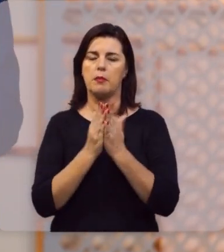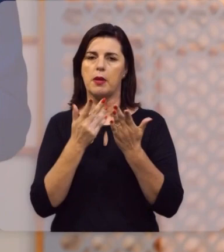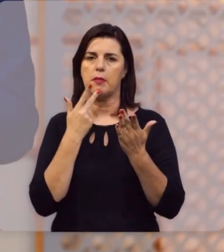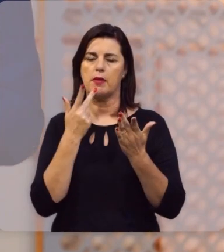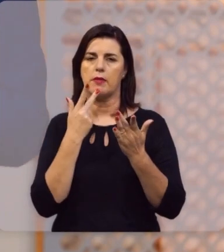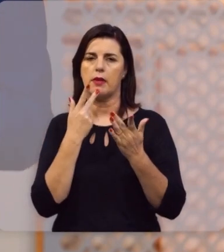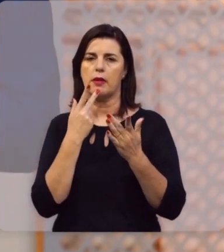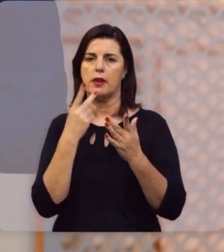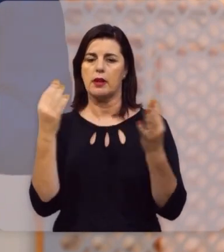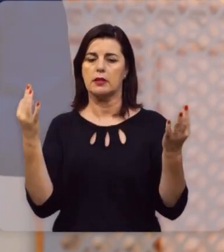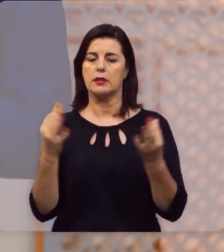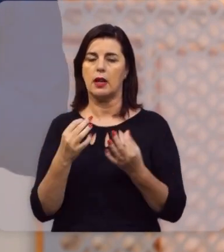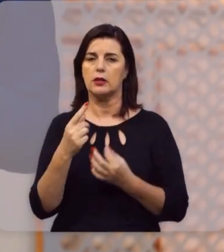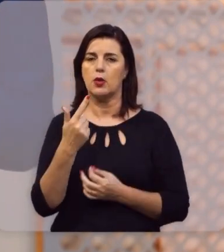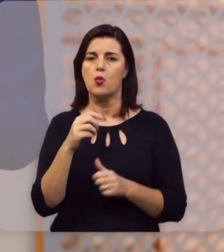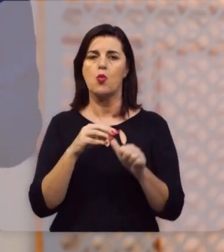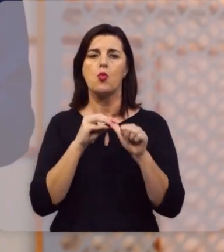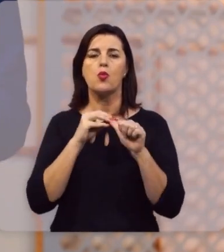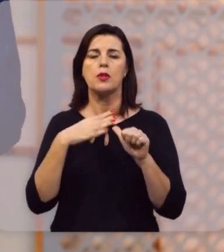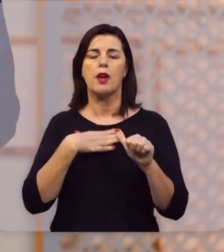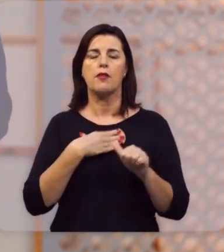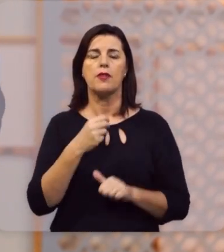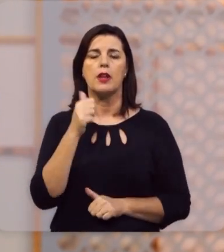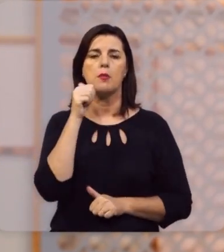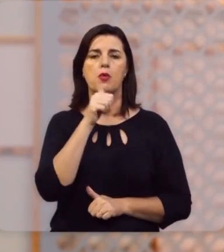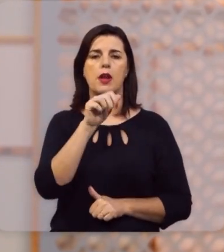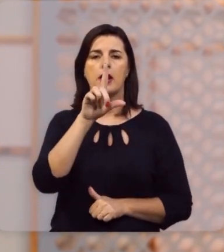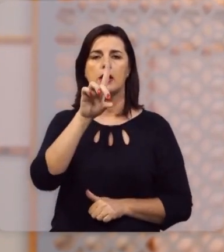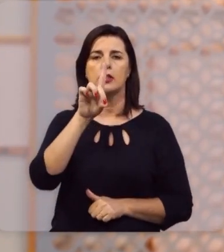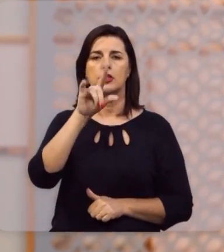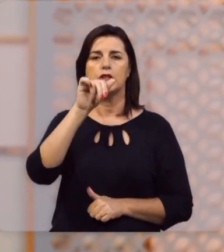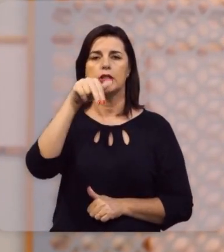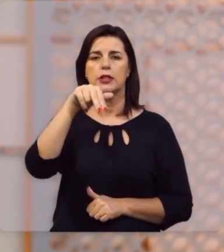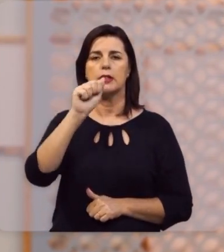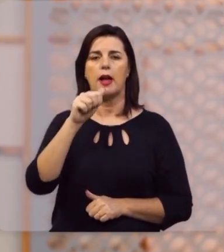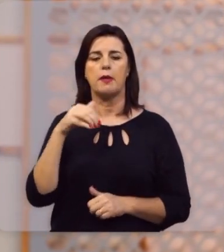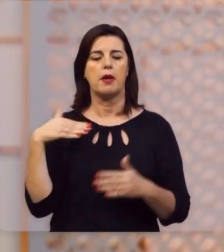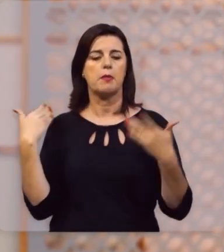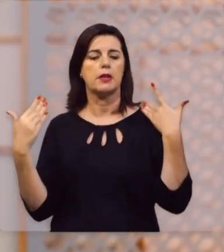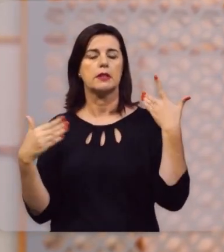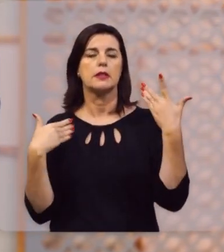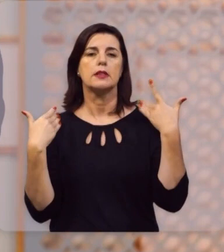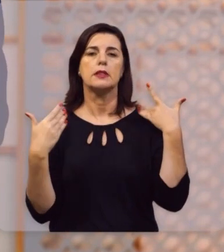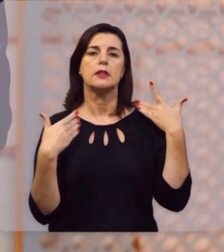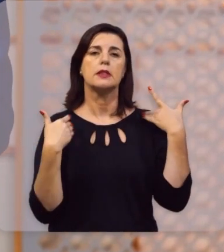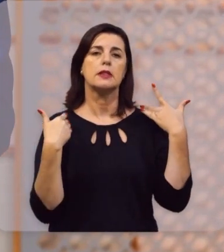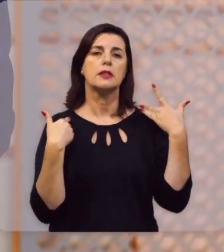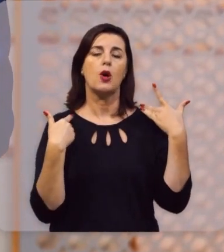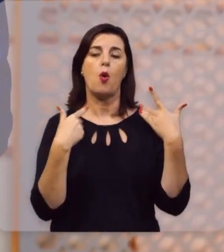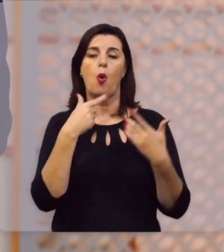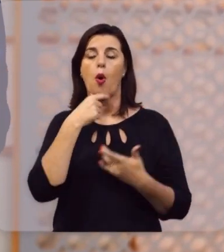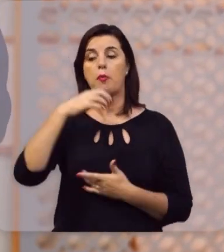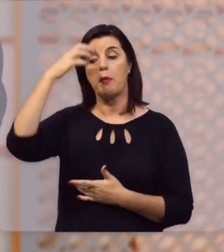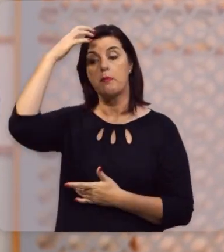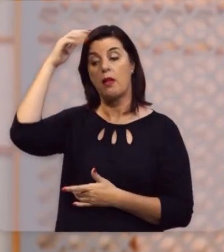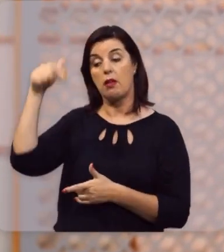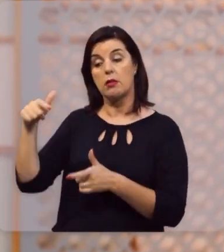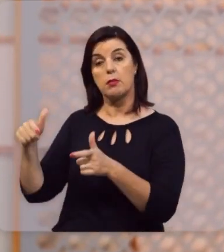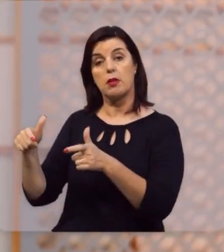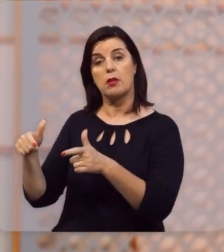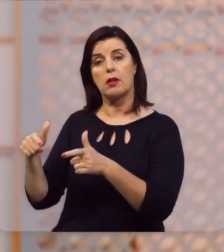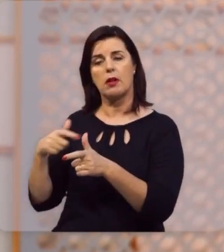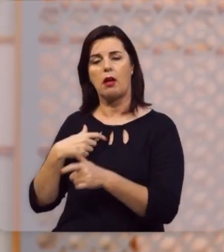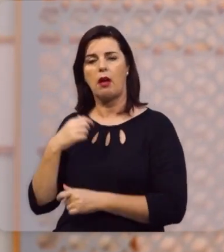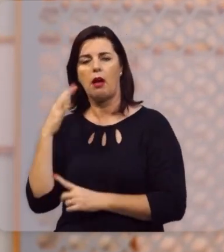E diz a Bíblia que certa feita, sua única filha, Diná, vai passear por Siquém, e o príncipe